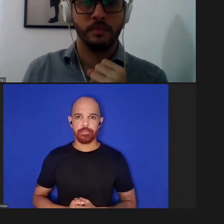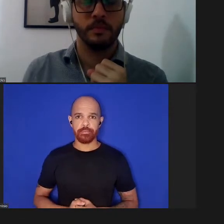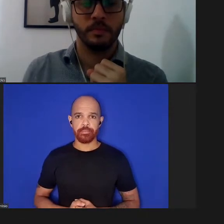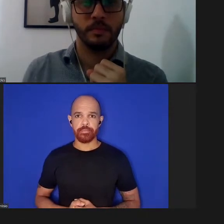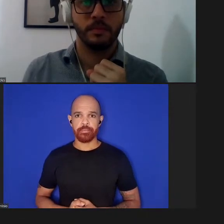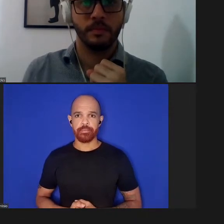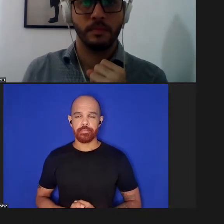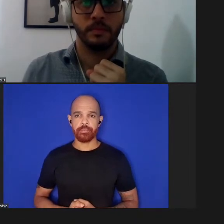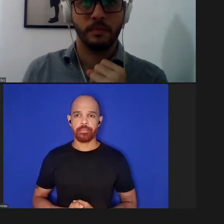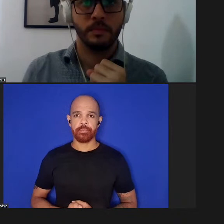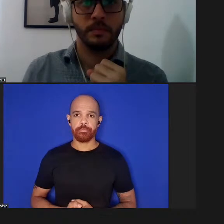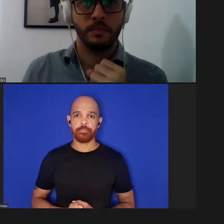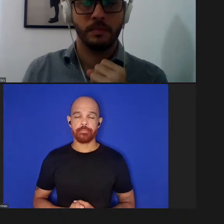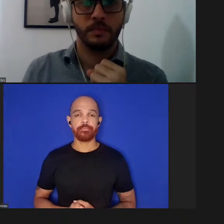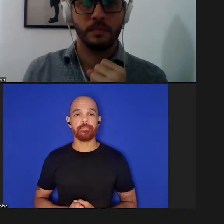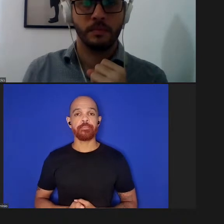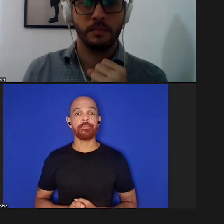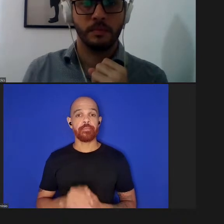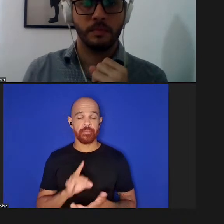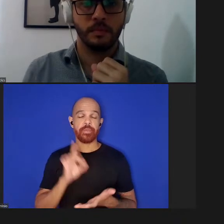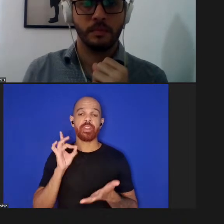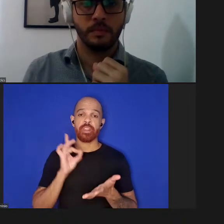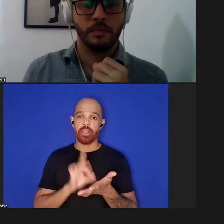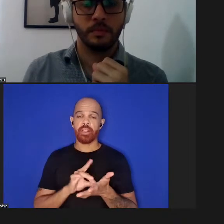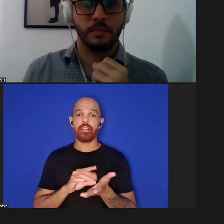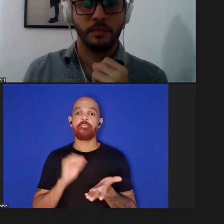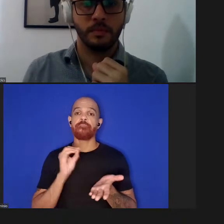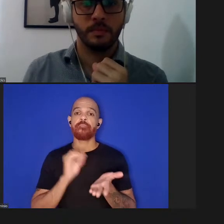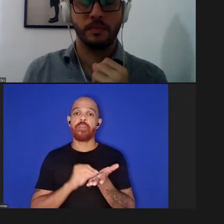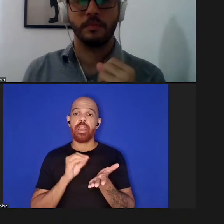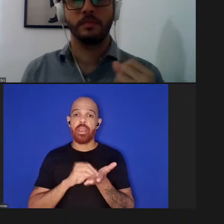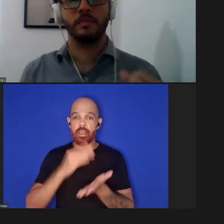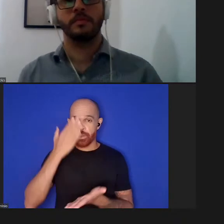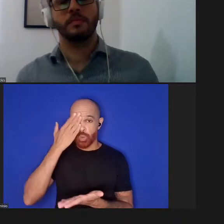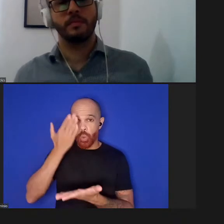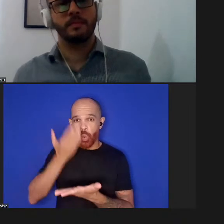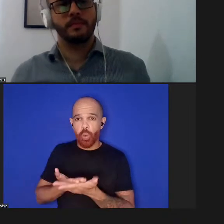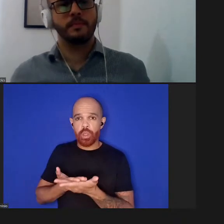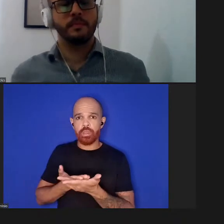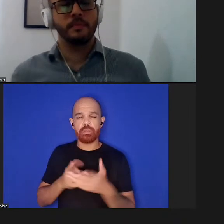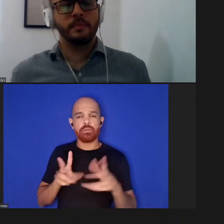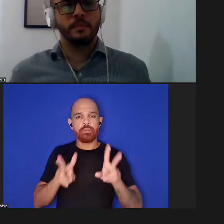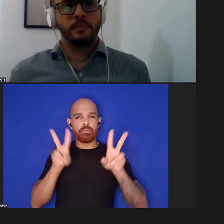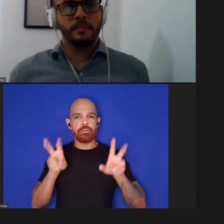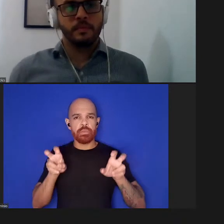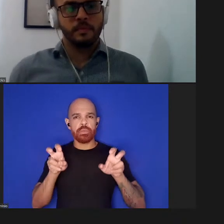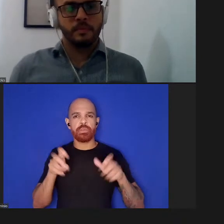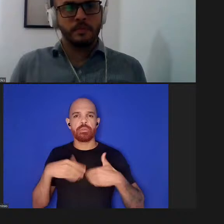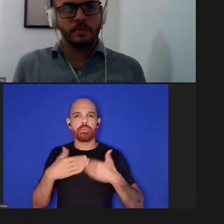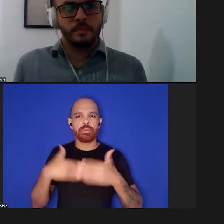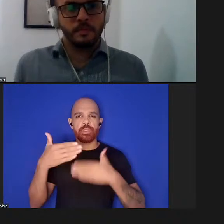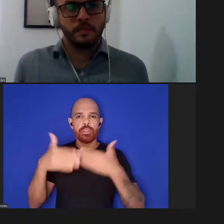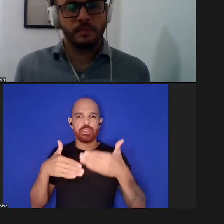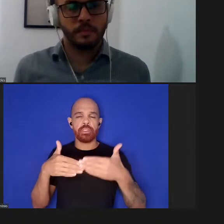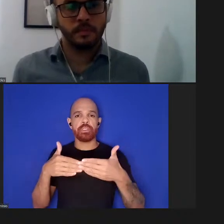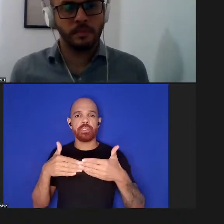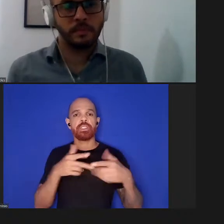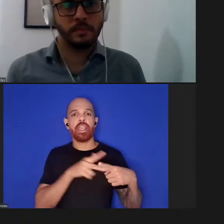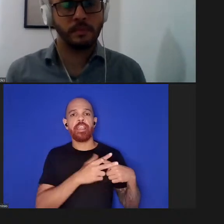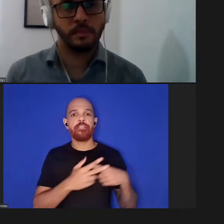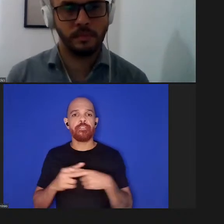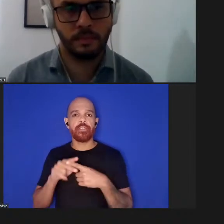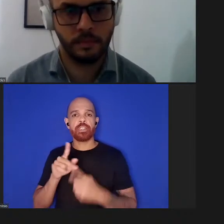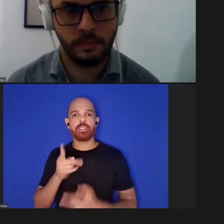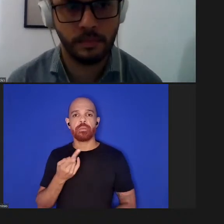que realmente houve muita falta de confiança com relação a esse processo de revisão por pares mas ao mesmo tempo